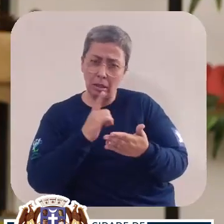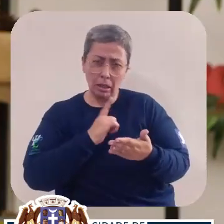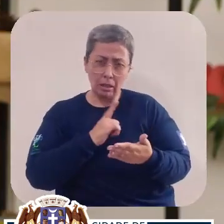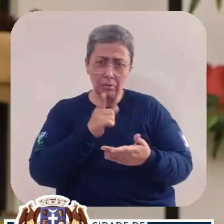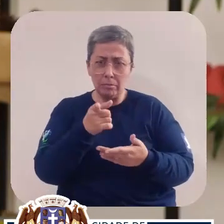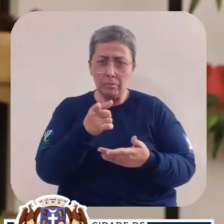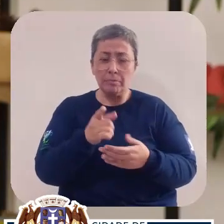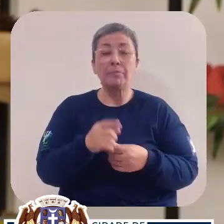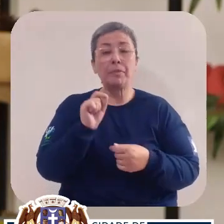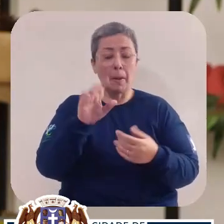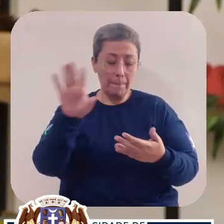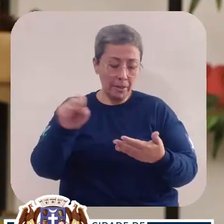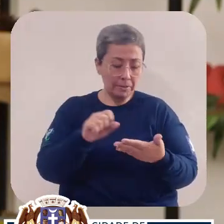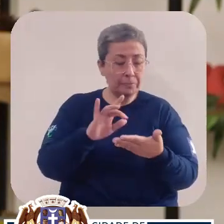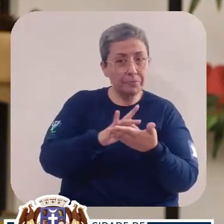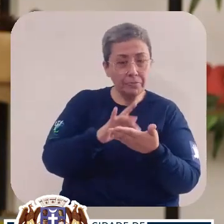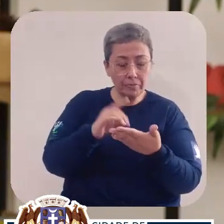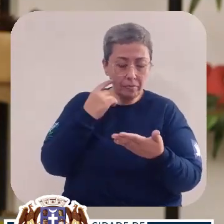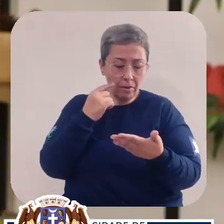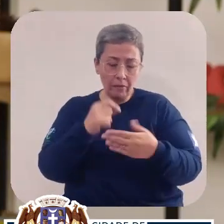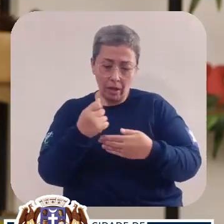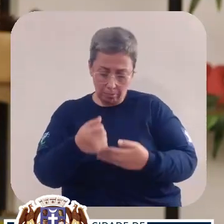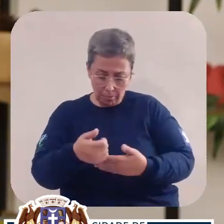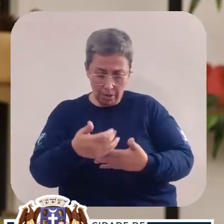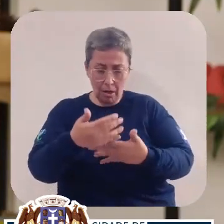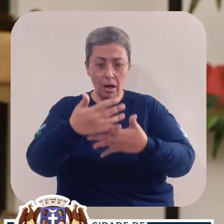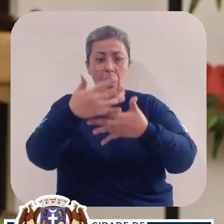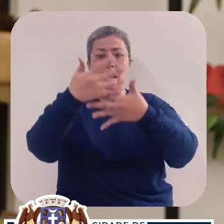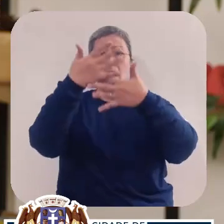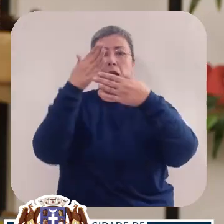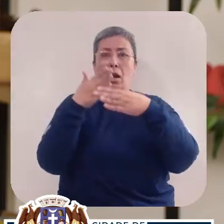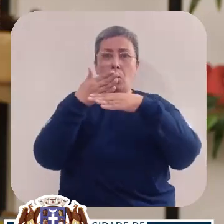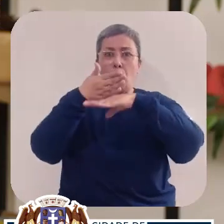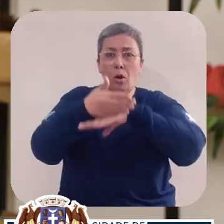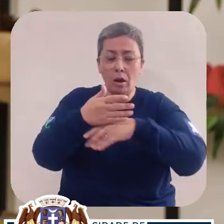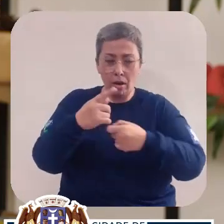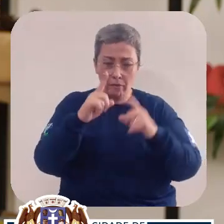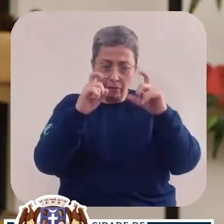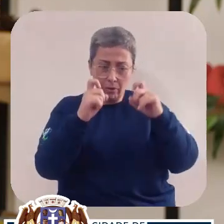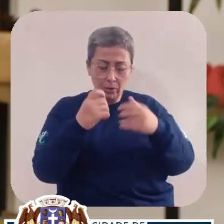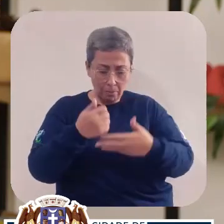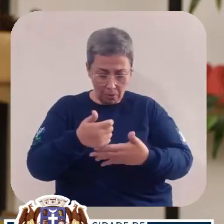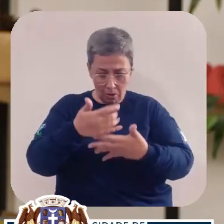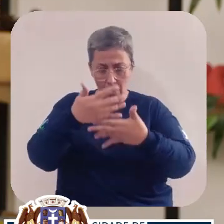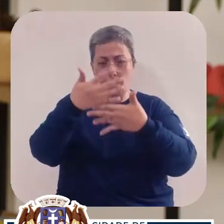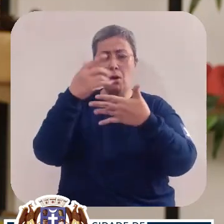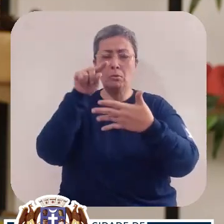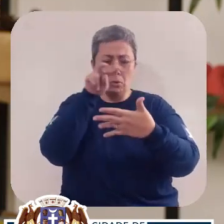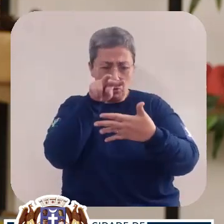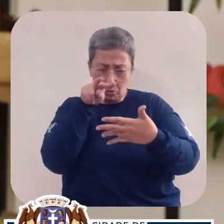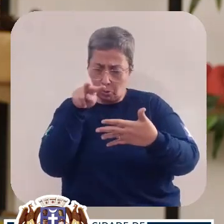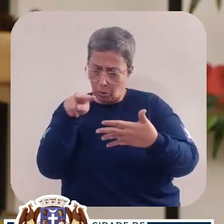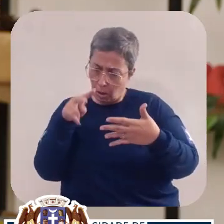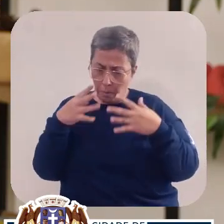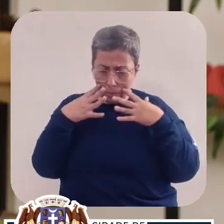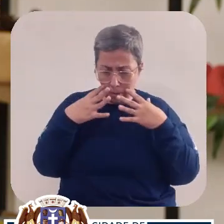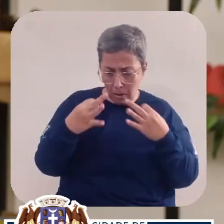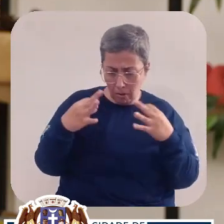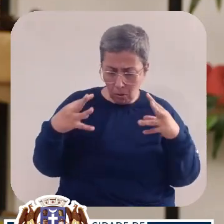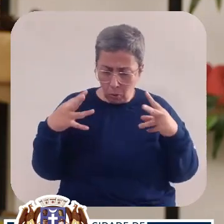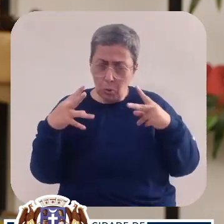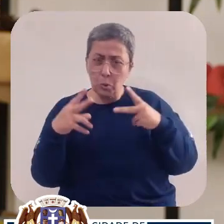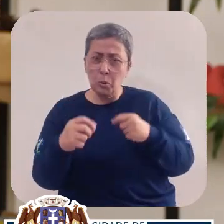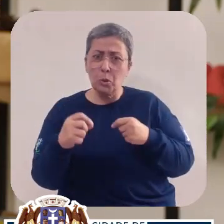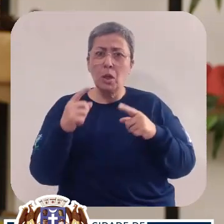mão? Pega o celular, vai na sua galeria e acessa as suas fotos. Olha bem, presta atenção